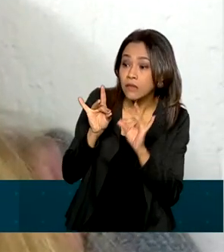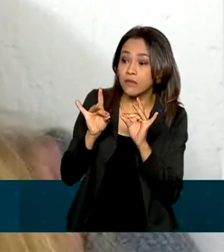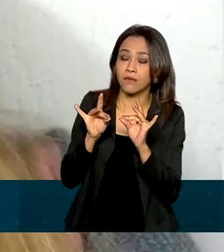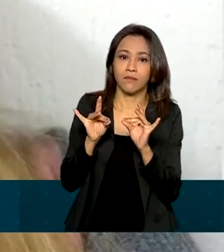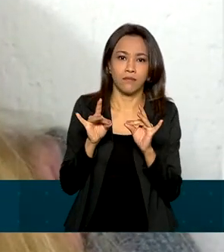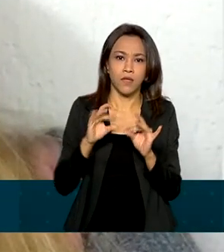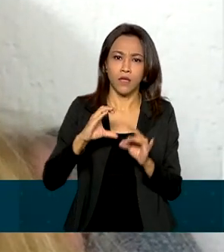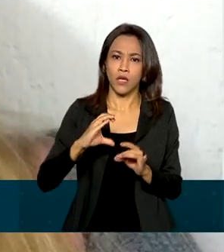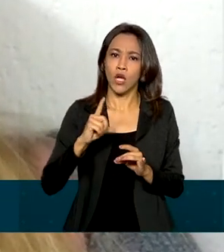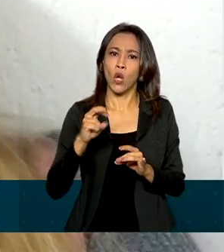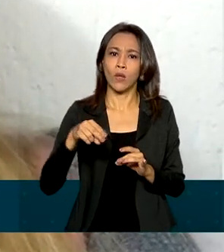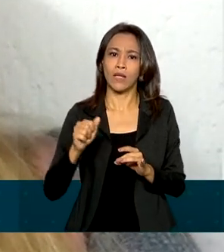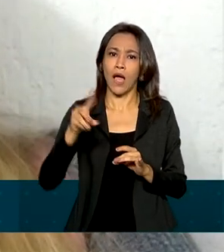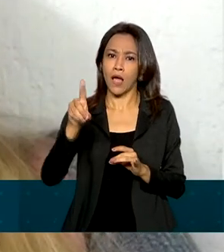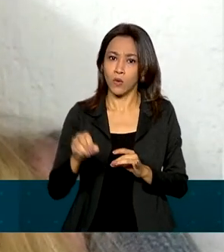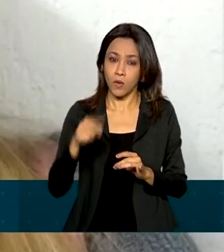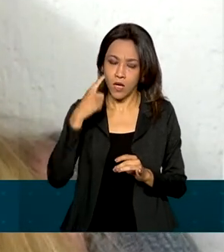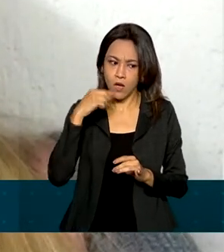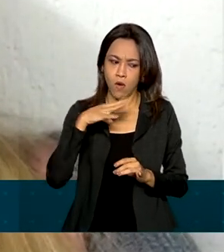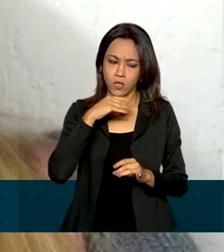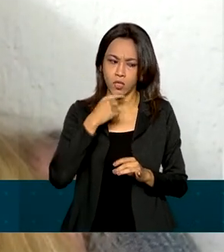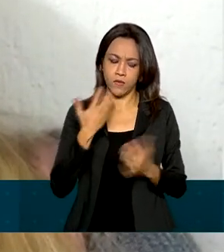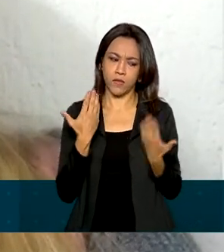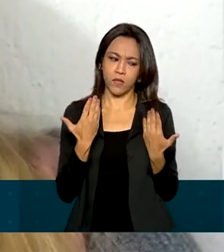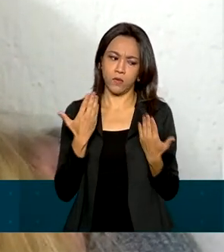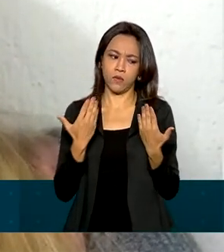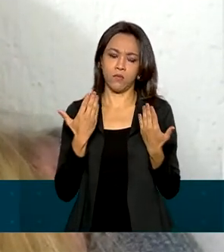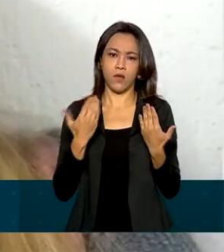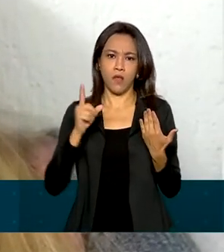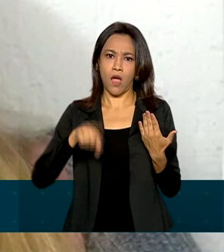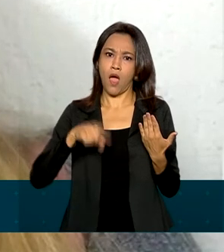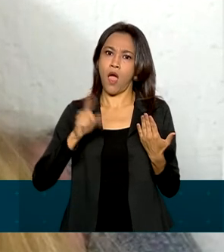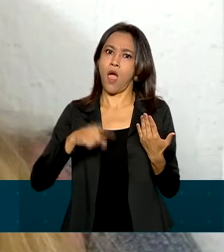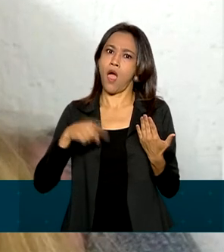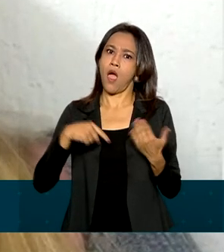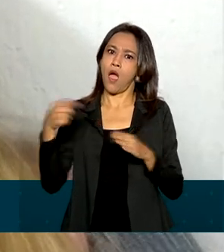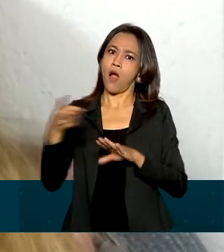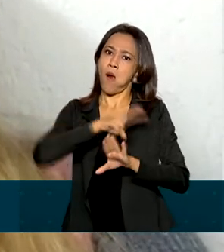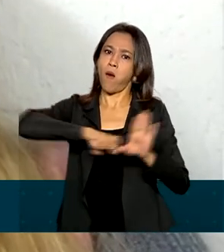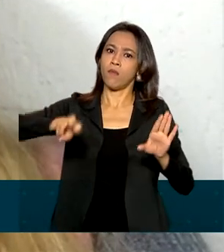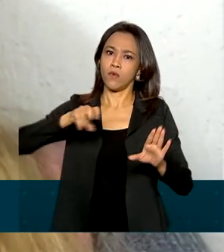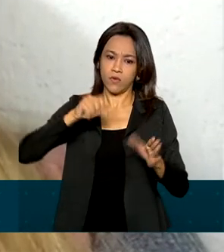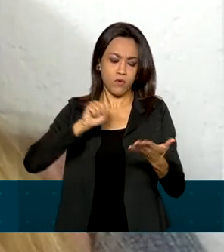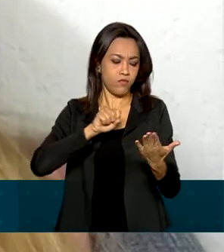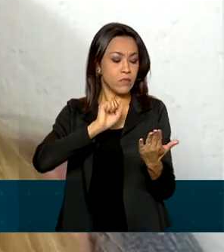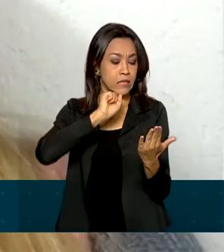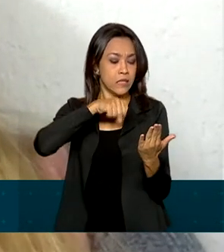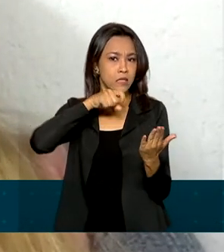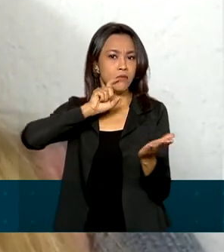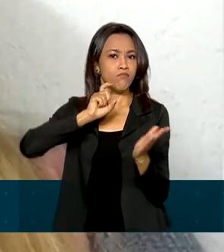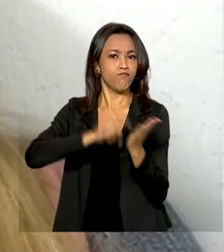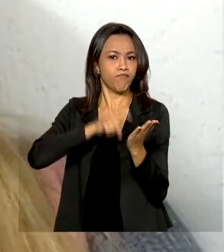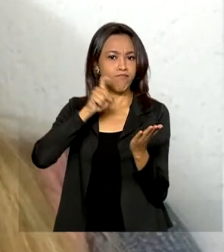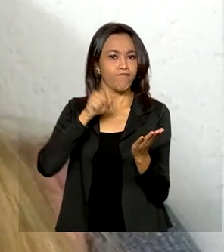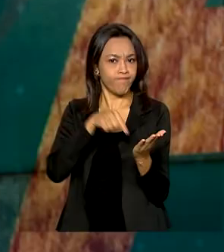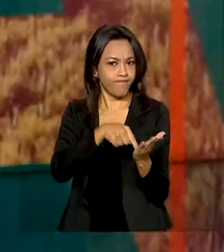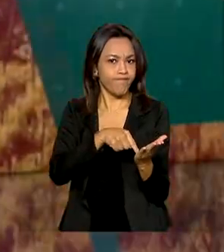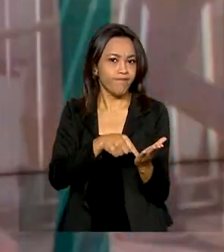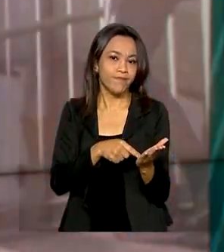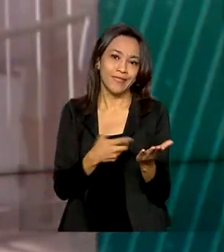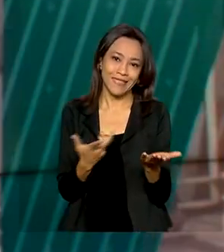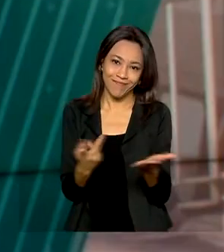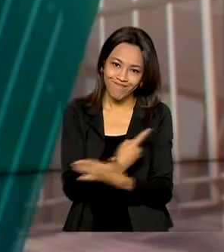percebi que isso era um golpe. E aí foi justamente logo depois que eu apertei o sim desse pessoal do turismo.